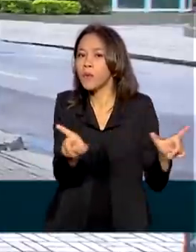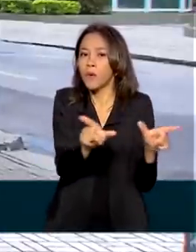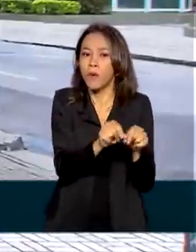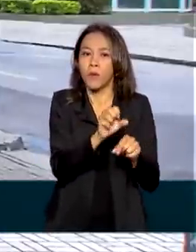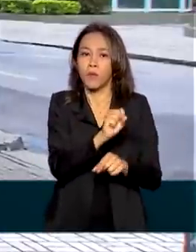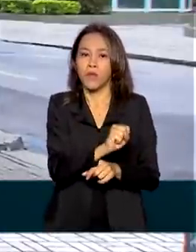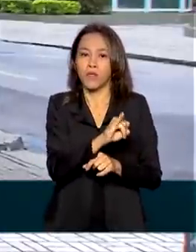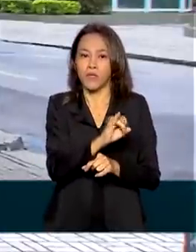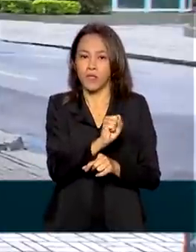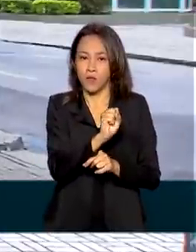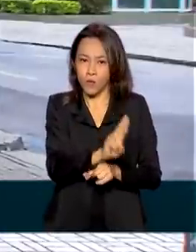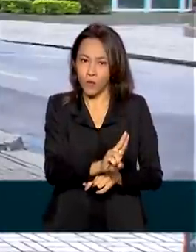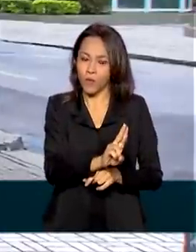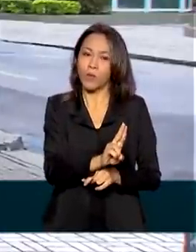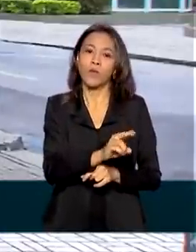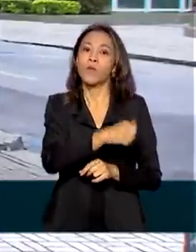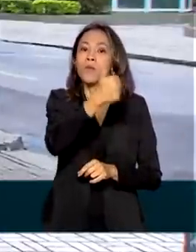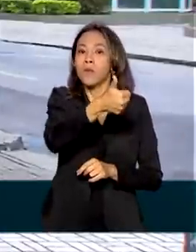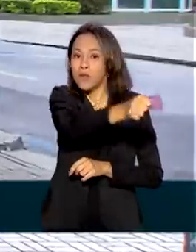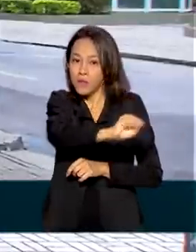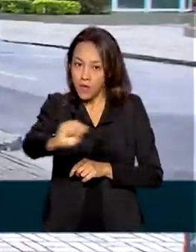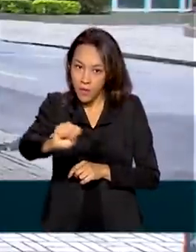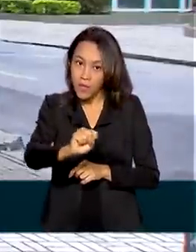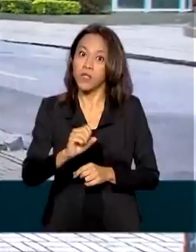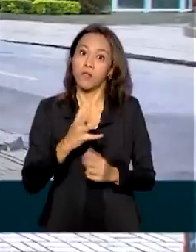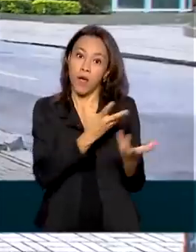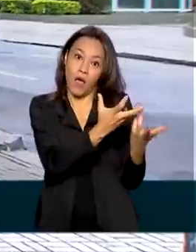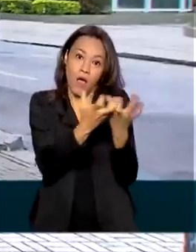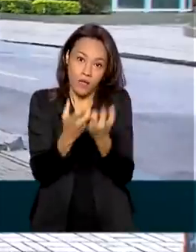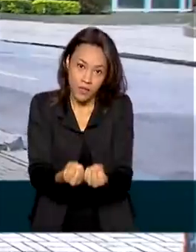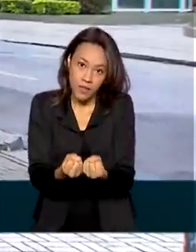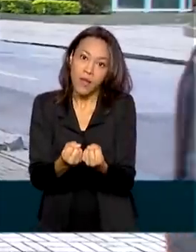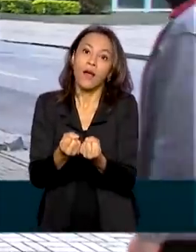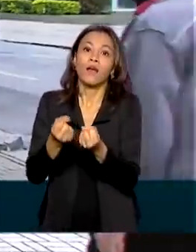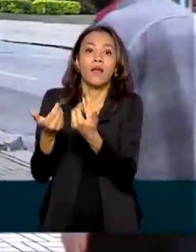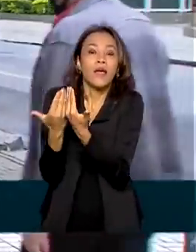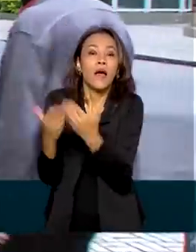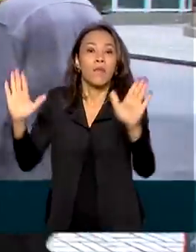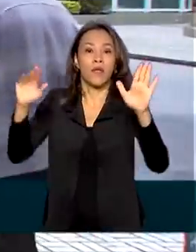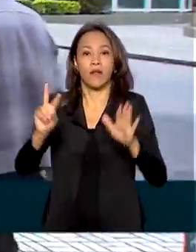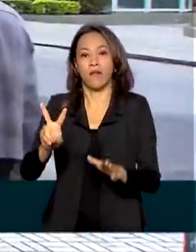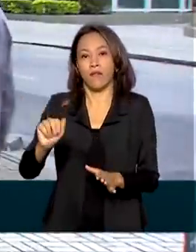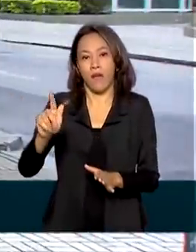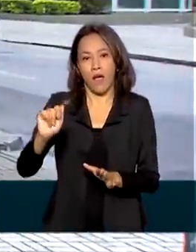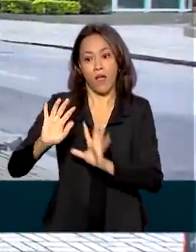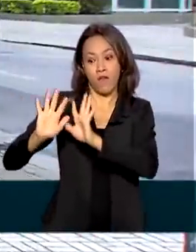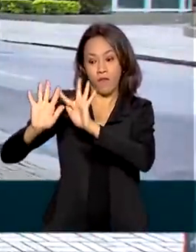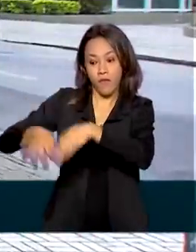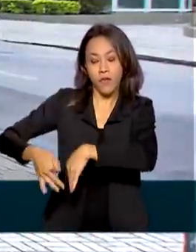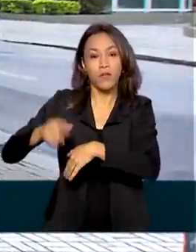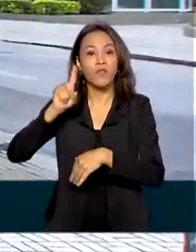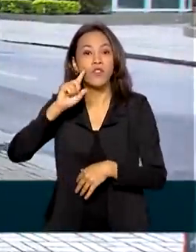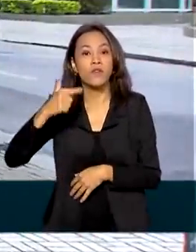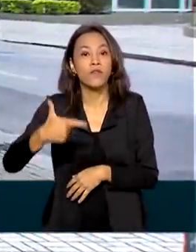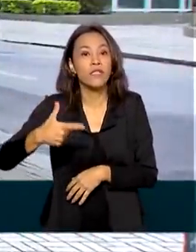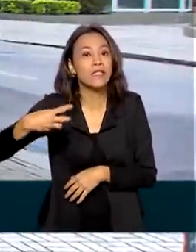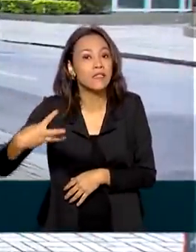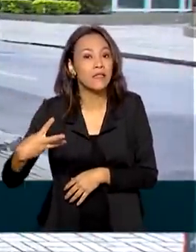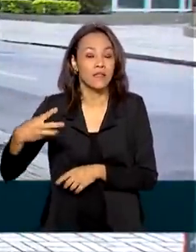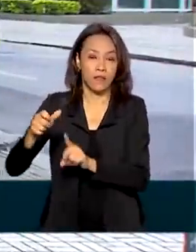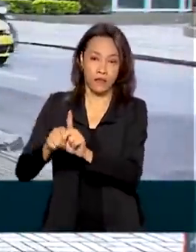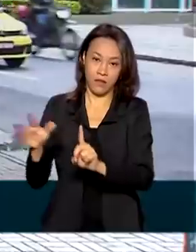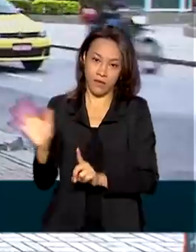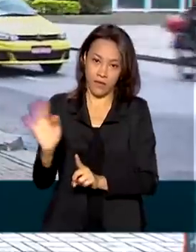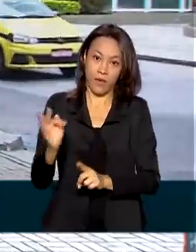primeiro semestre deste ano. Tanto a adesão como a retificação da oferta de vagas terminam no dia 23 de fevereiro. São as